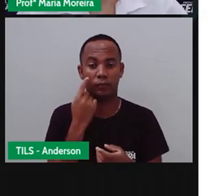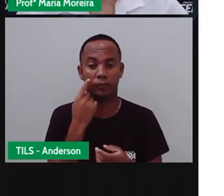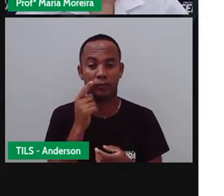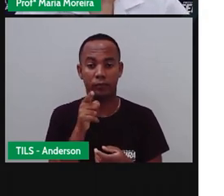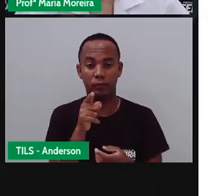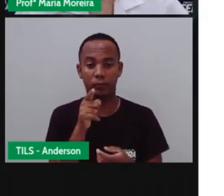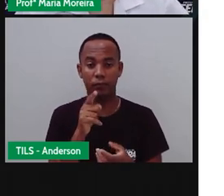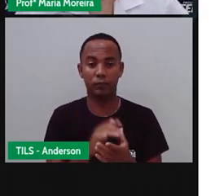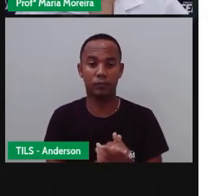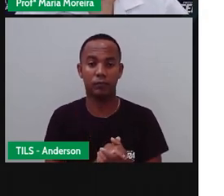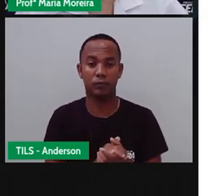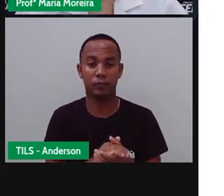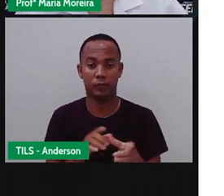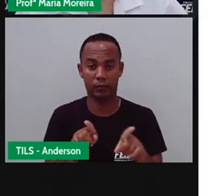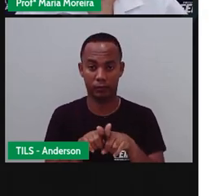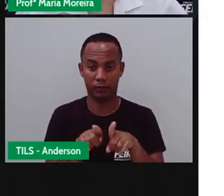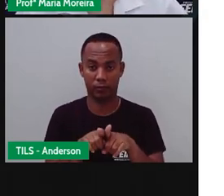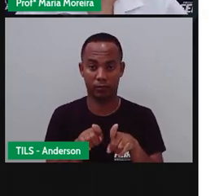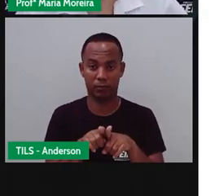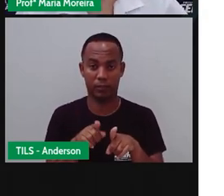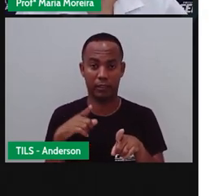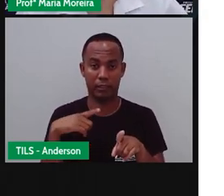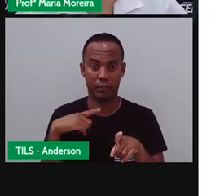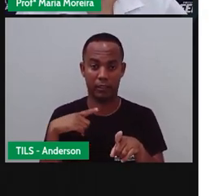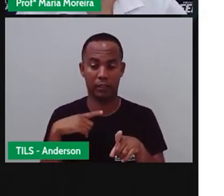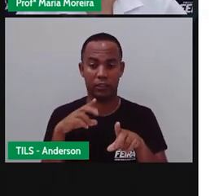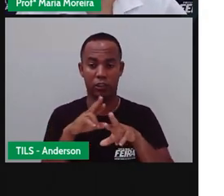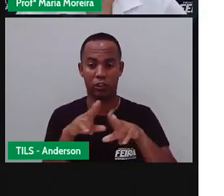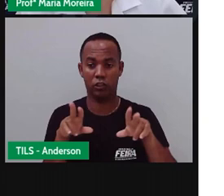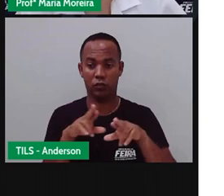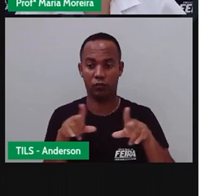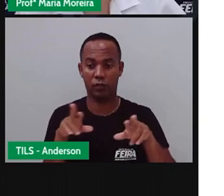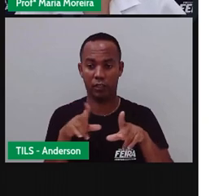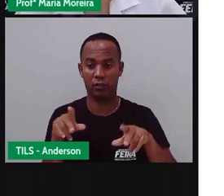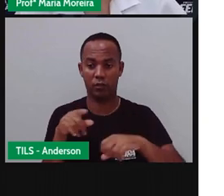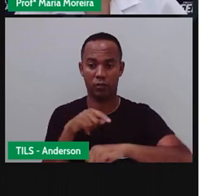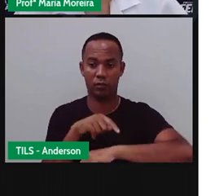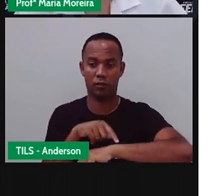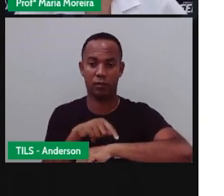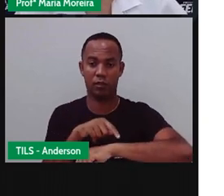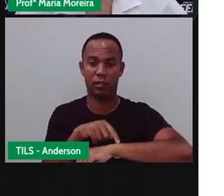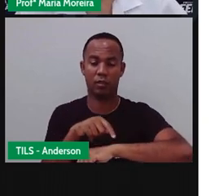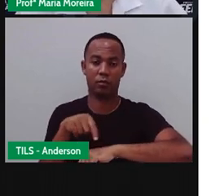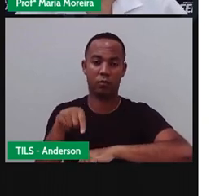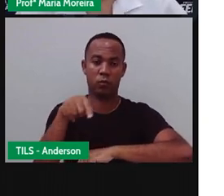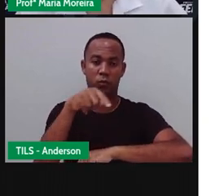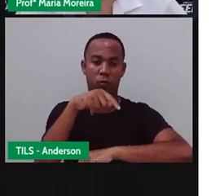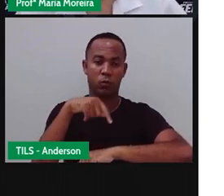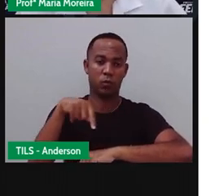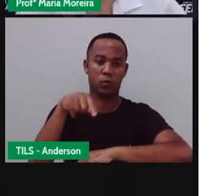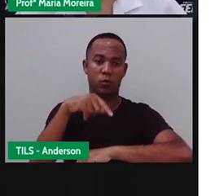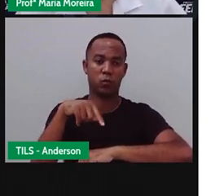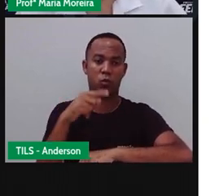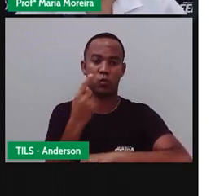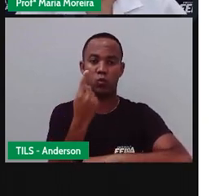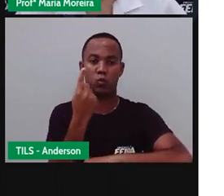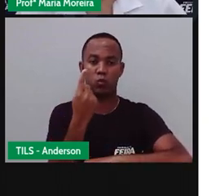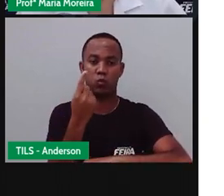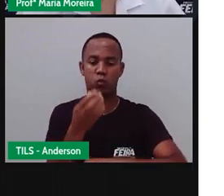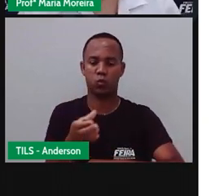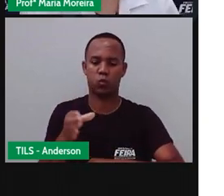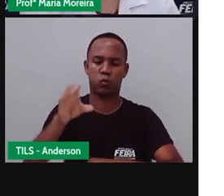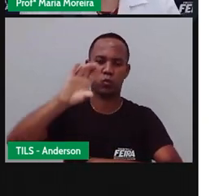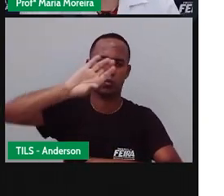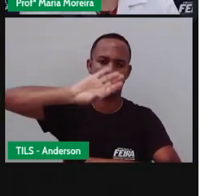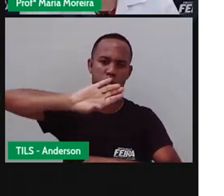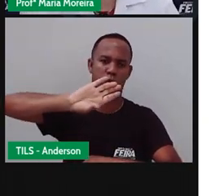Aqui. Após isso, surgiram várias formas de medir o tempo. Uma delas foi a ampulheta, que é um